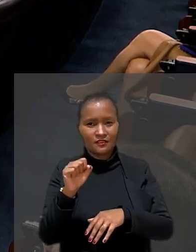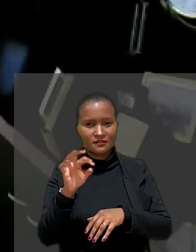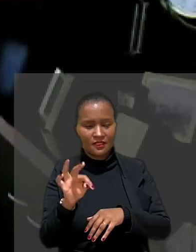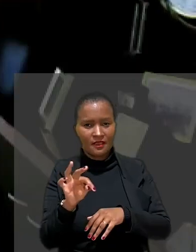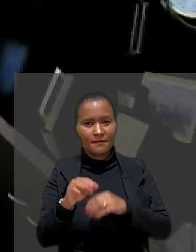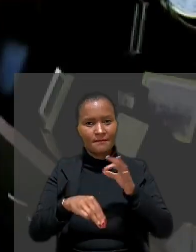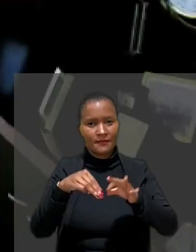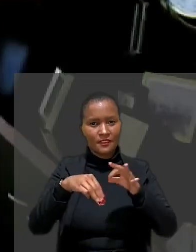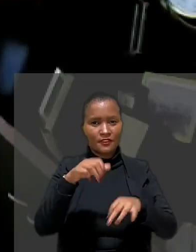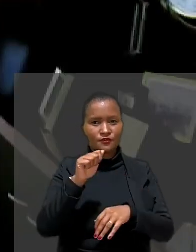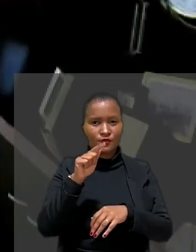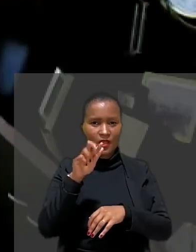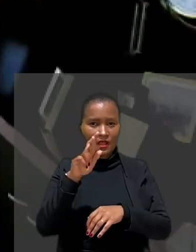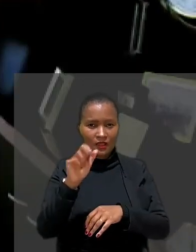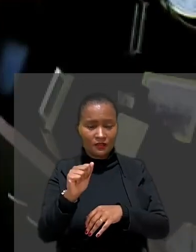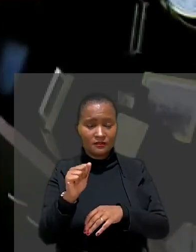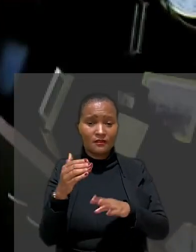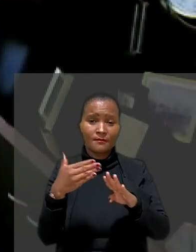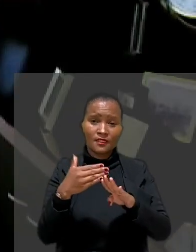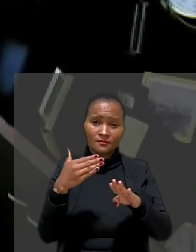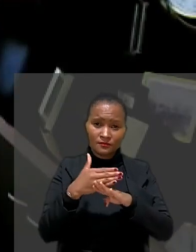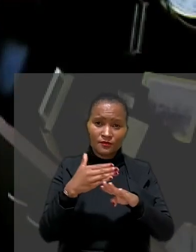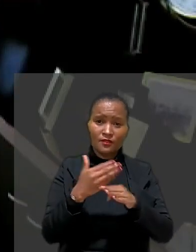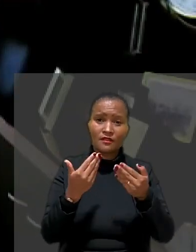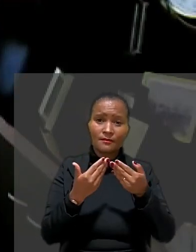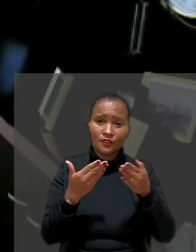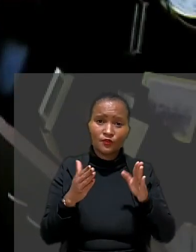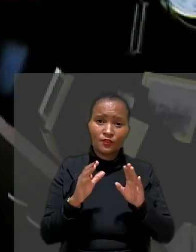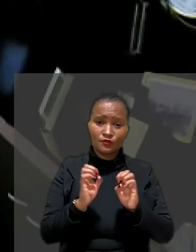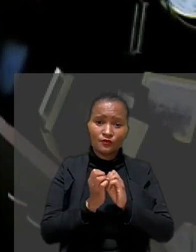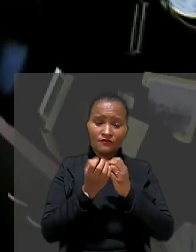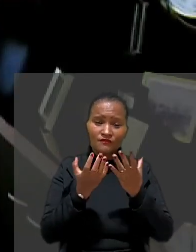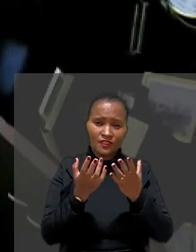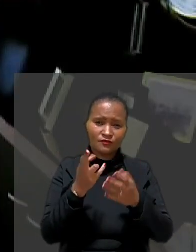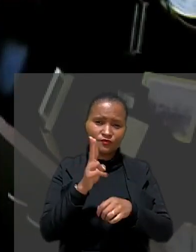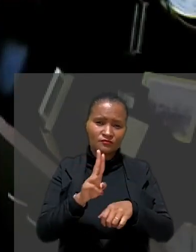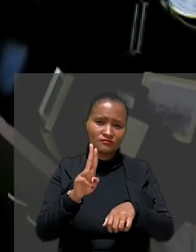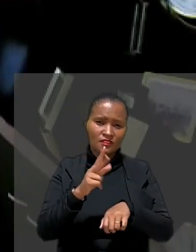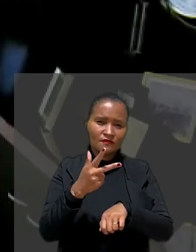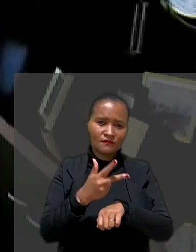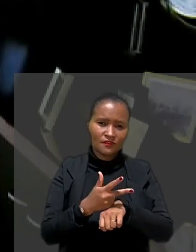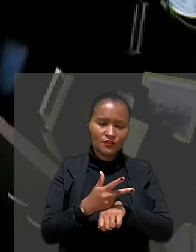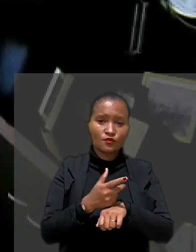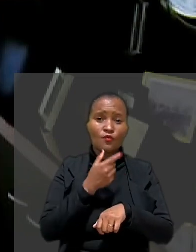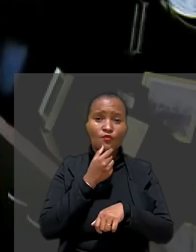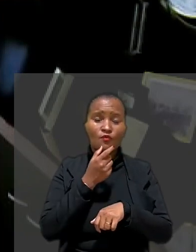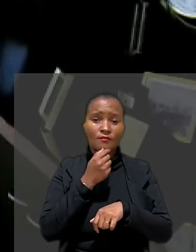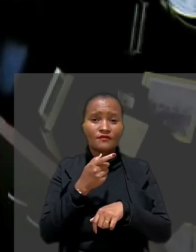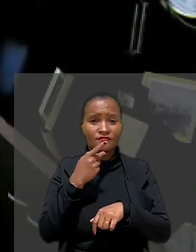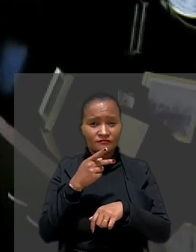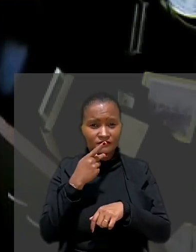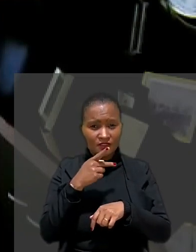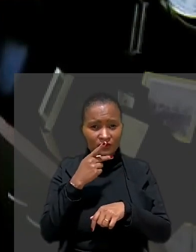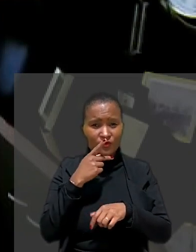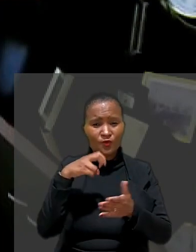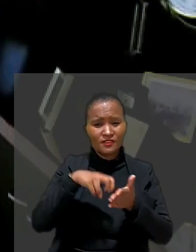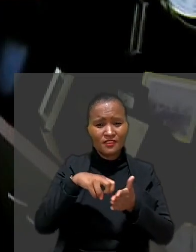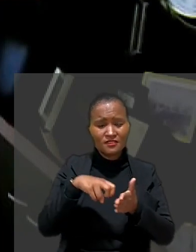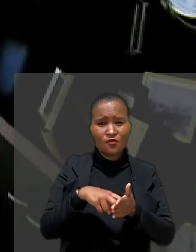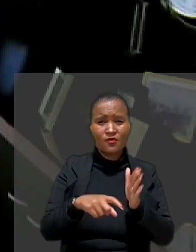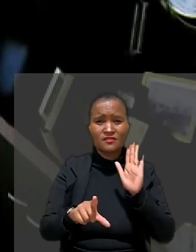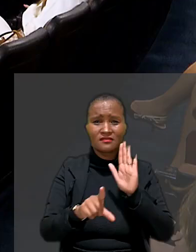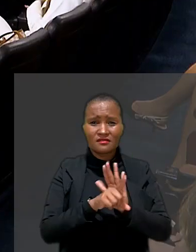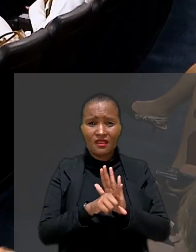Belmonte, participou da abertura do evento por videoconferência. Ele ressaltou que condenações, leis, tratados